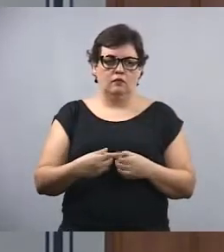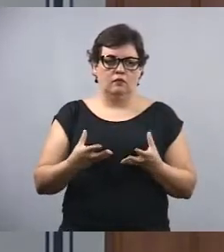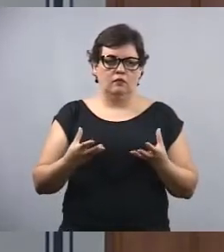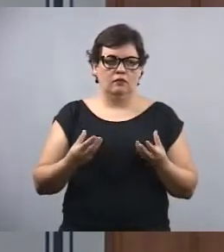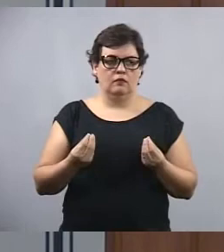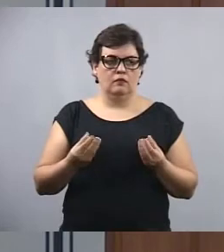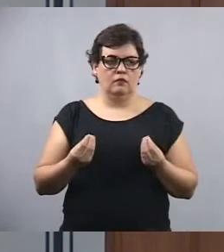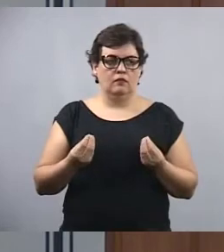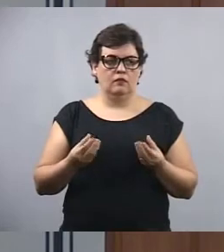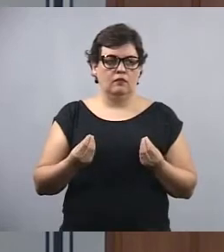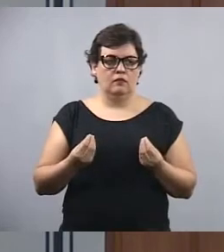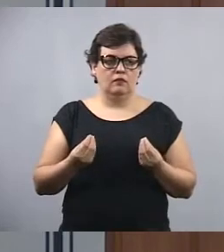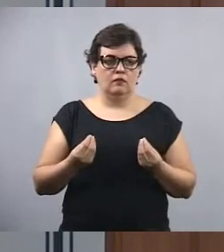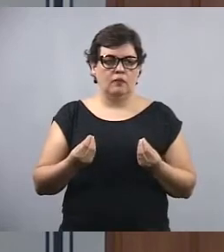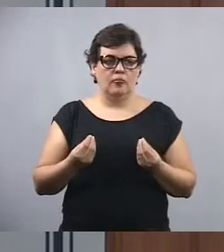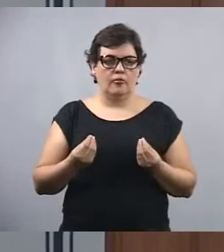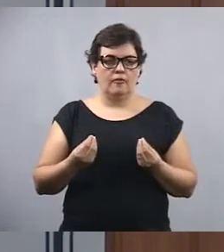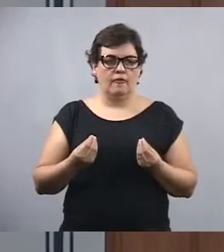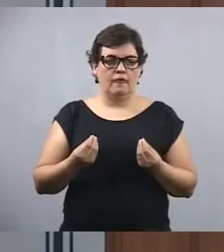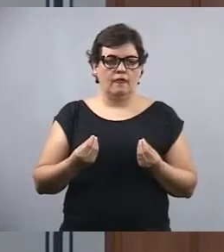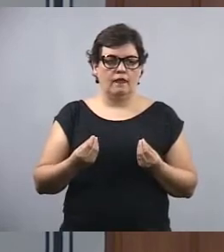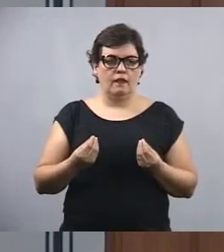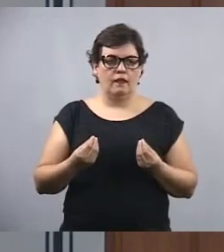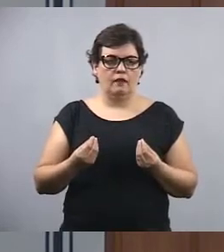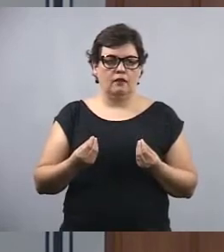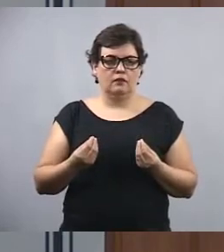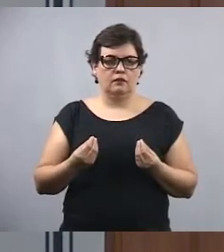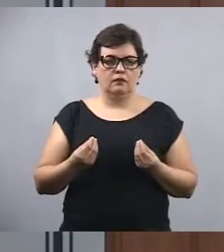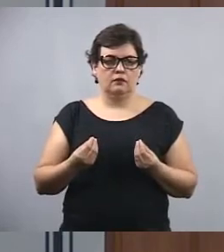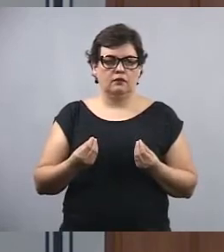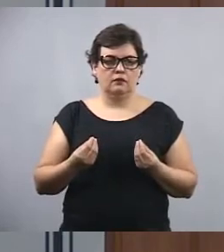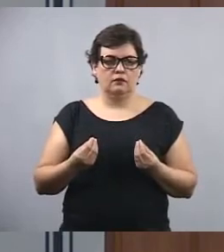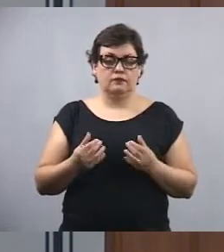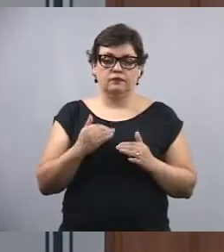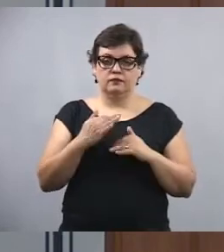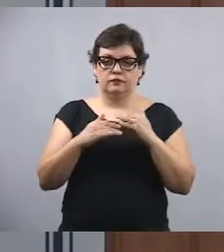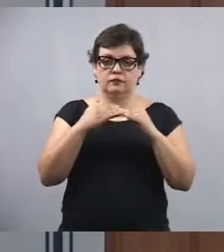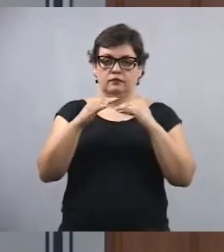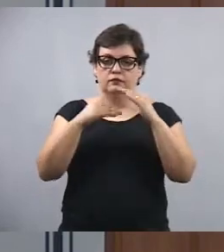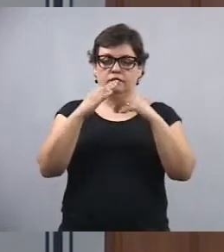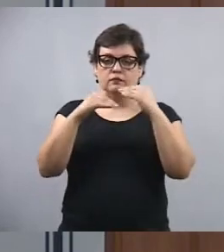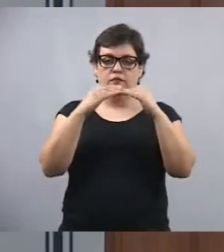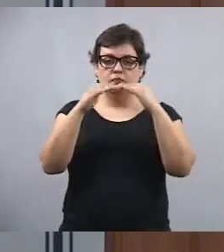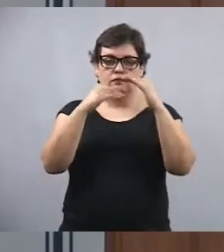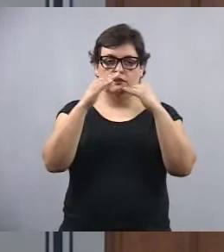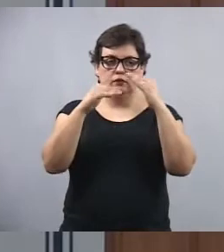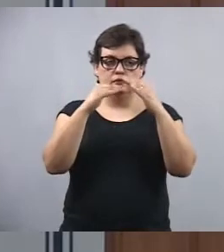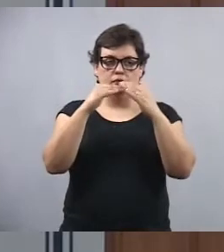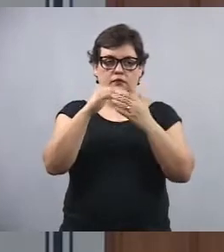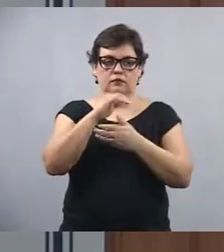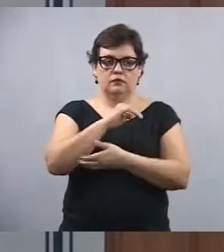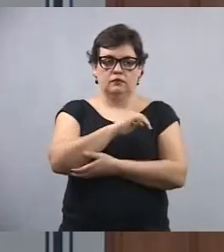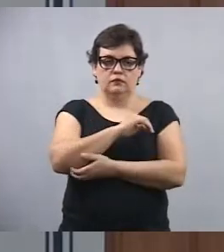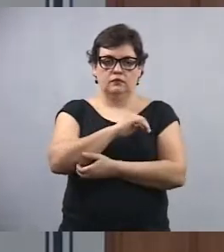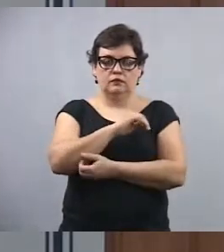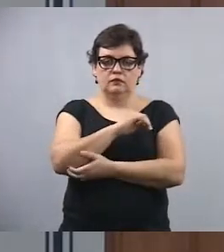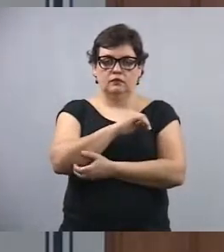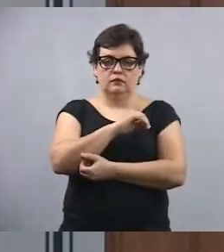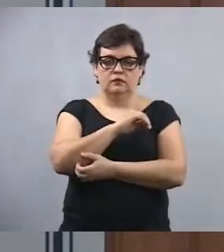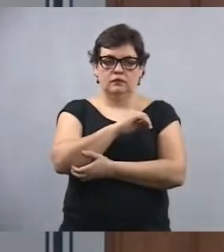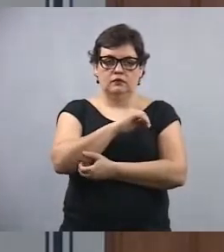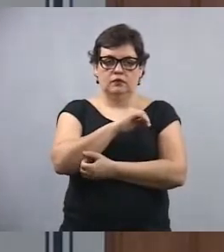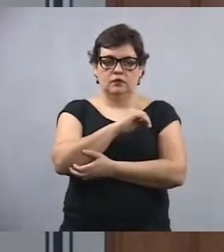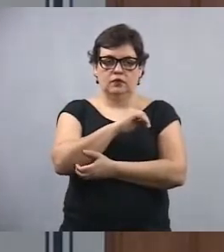produtiva e bastante povoada.